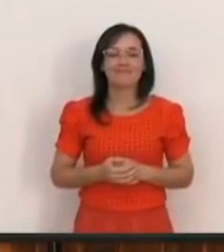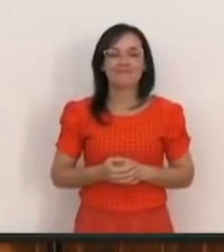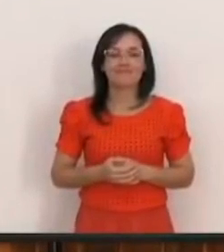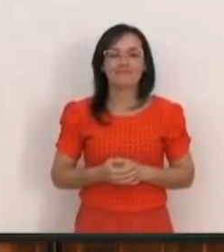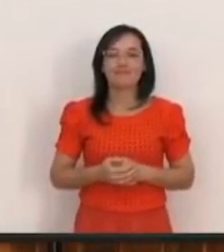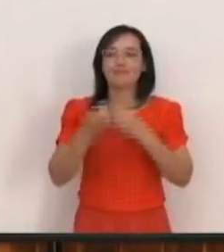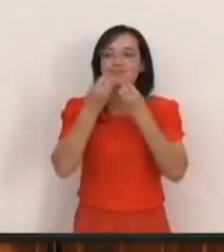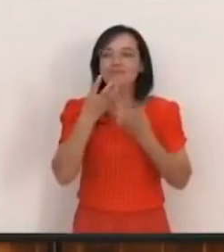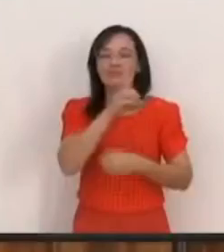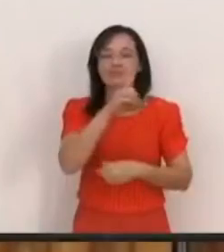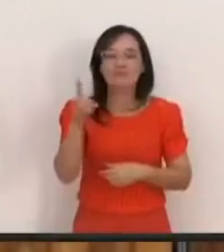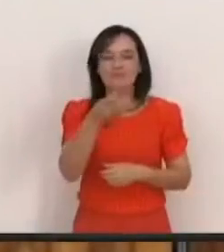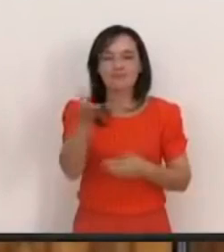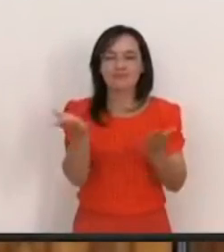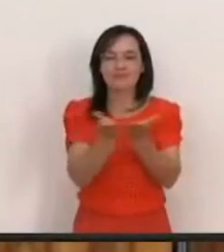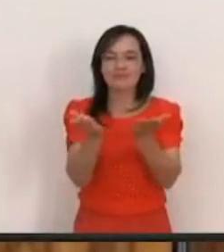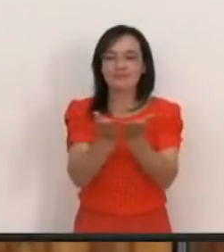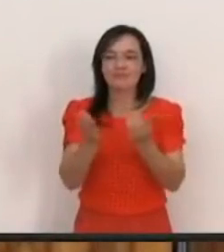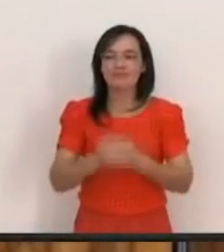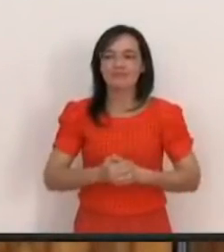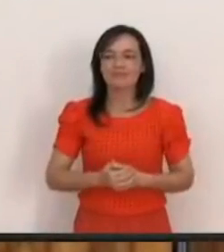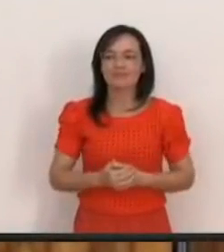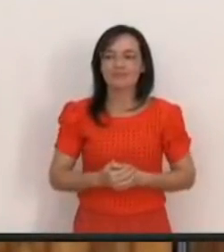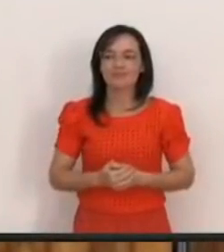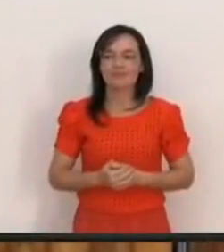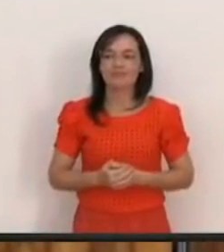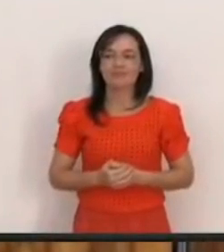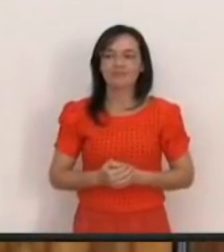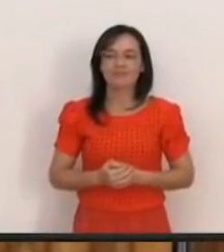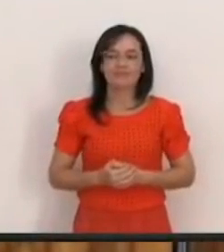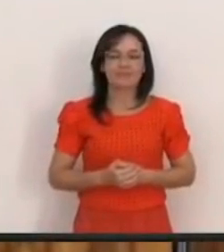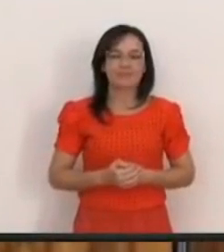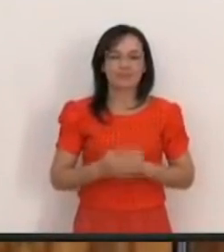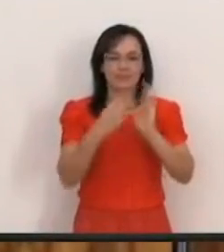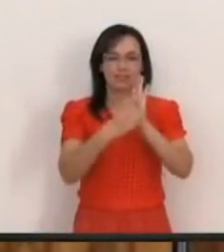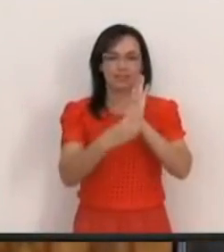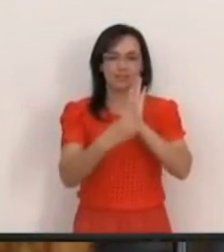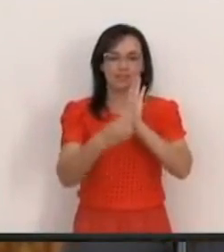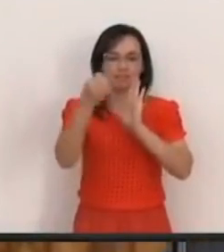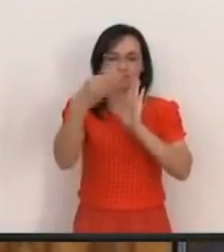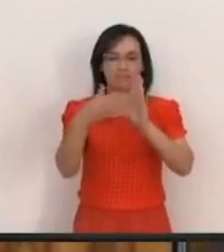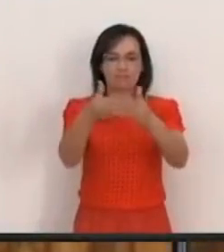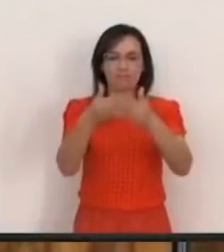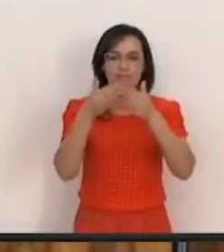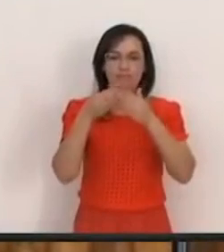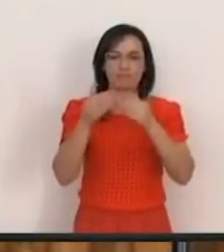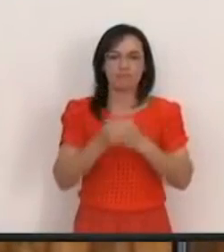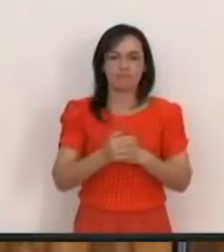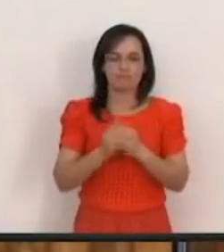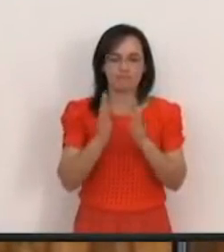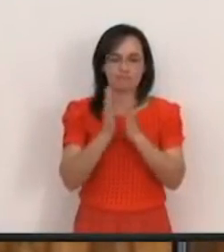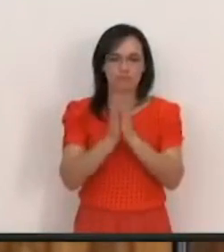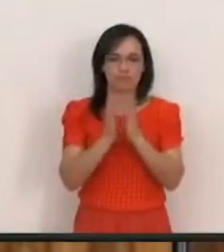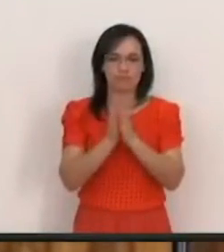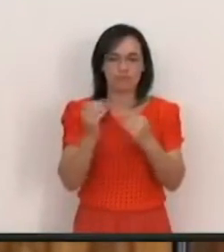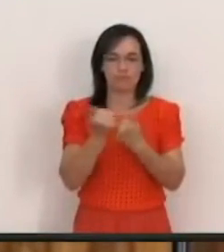Bom dia irmãos Eu queria na verdade Só deixar um versículo E fazer um pedido De oração Para que